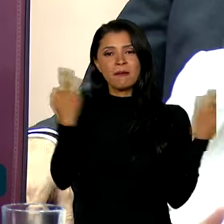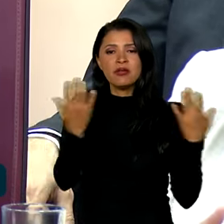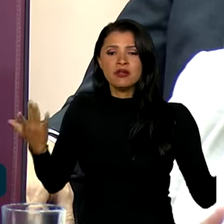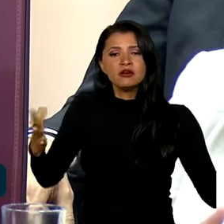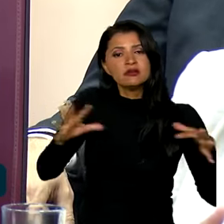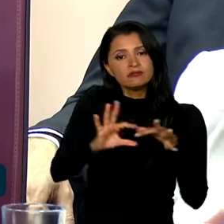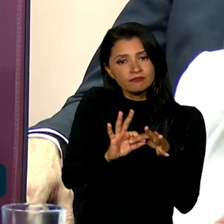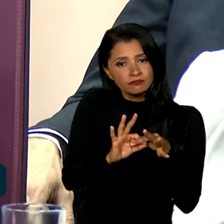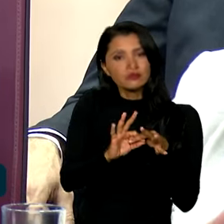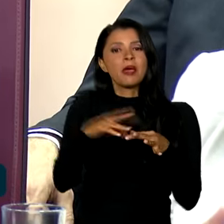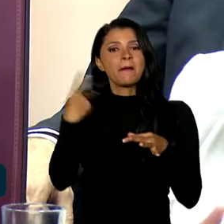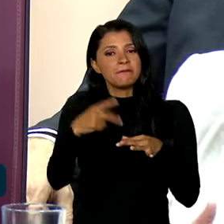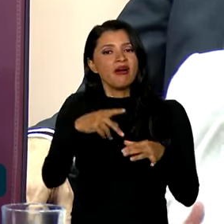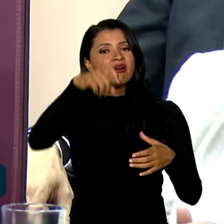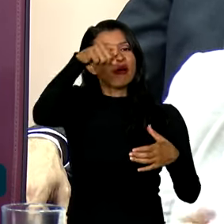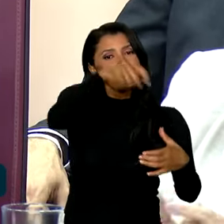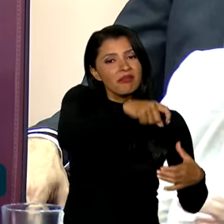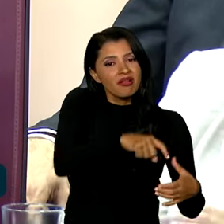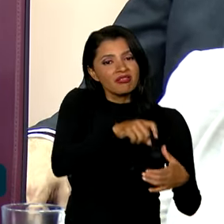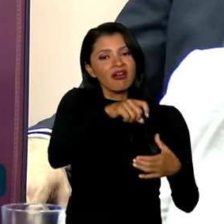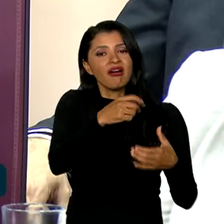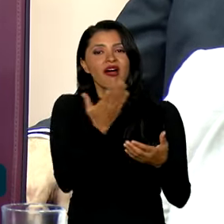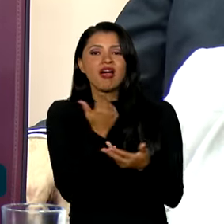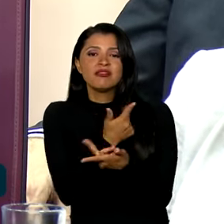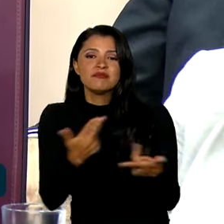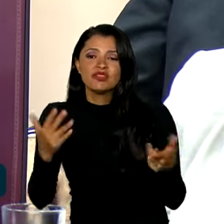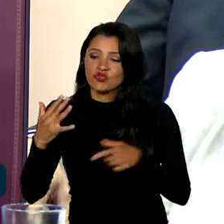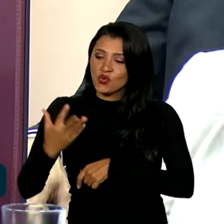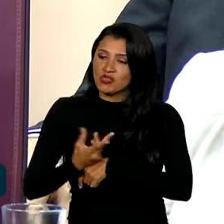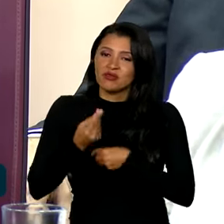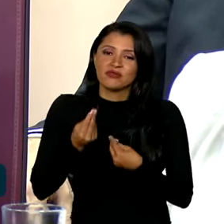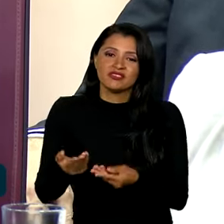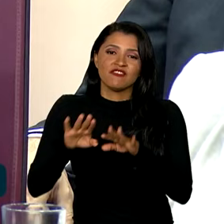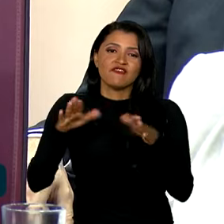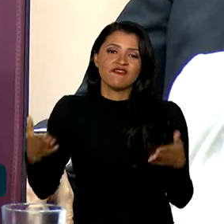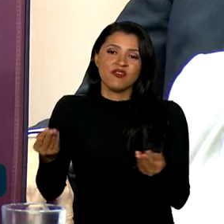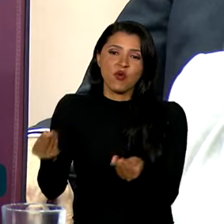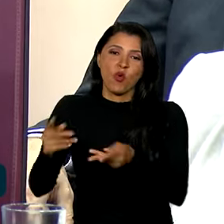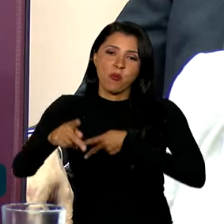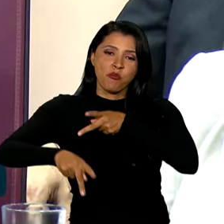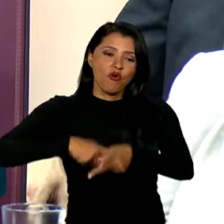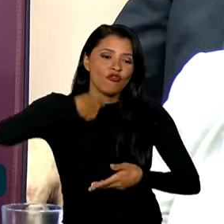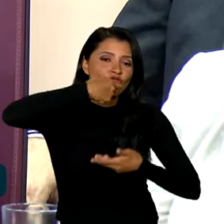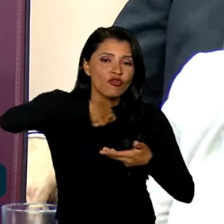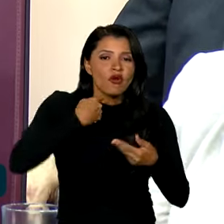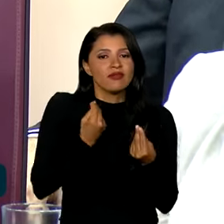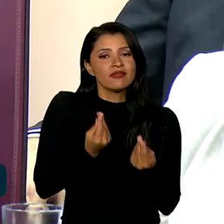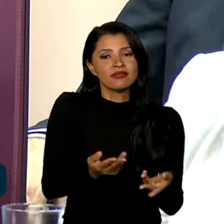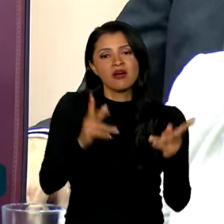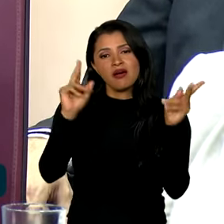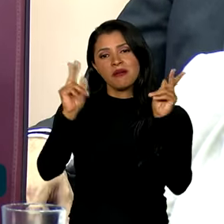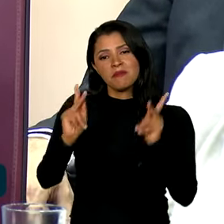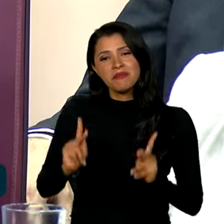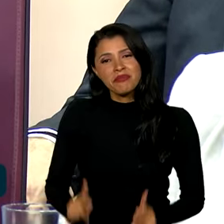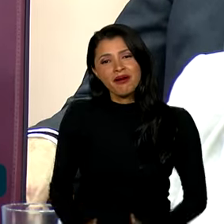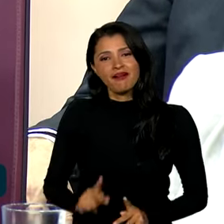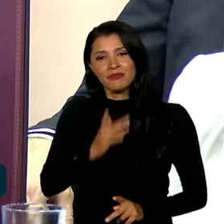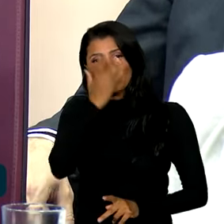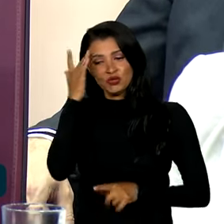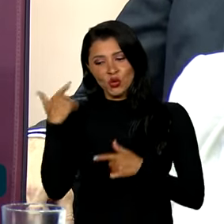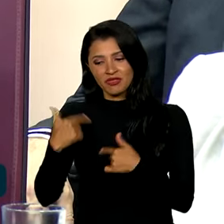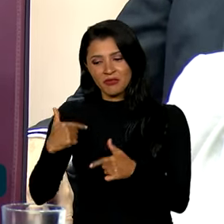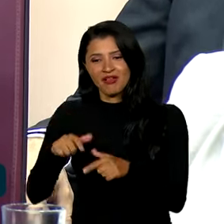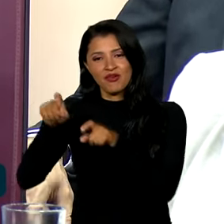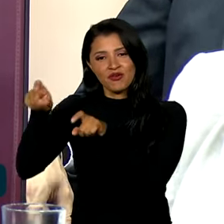para produzir alimentos de qualidade, para servir na mesa do povo brasileiro e dar paz para os trabalhadores e